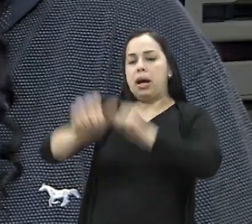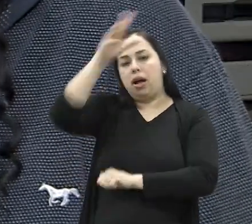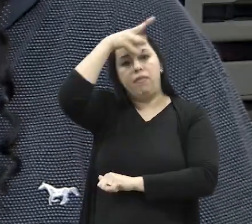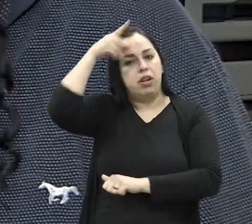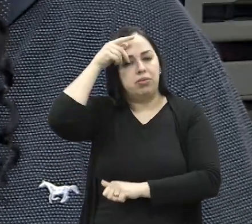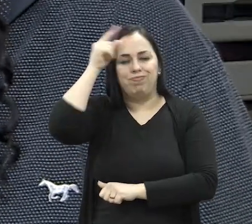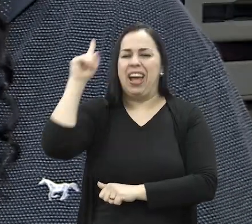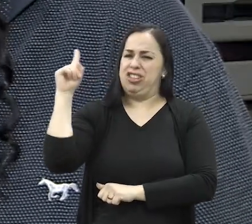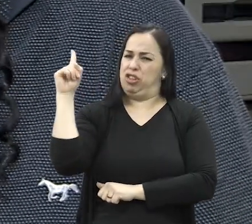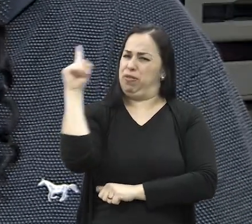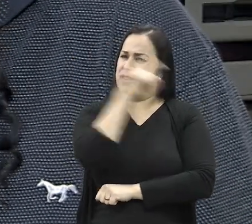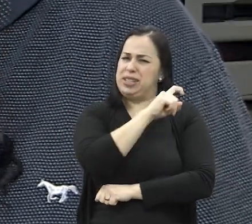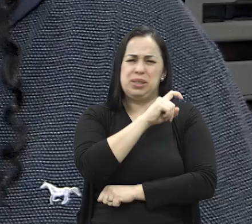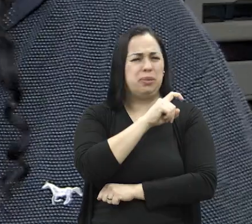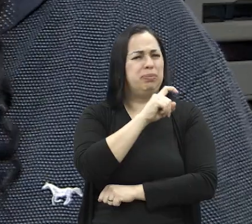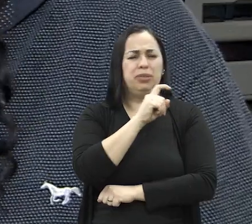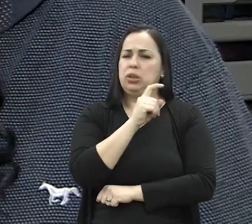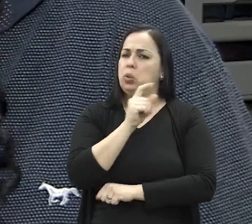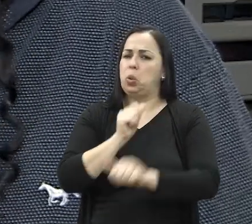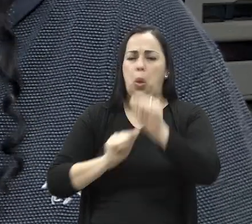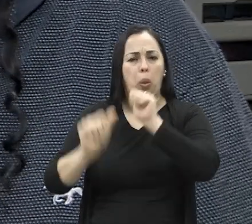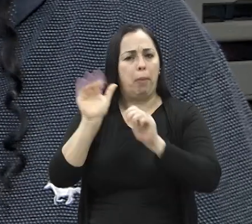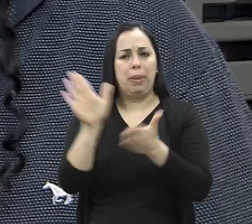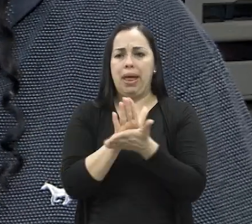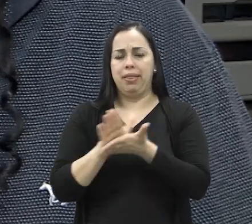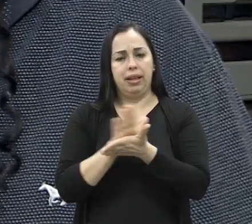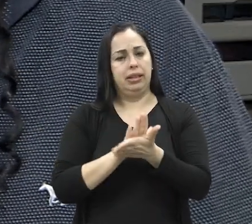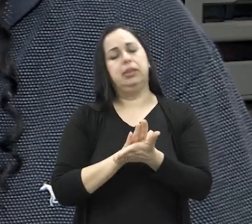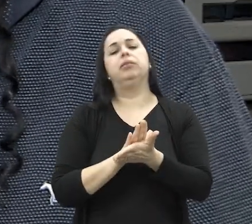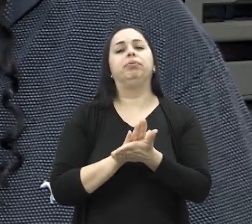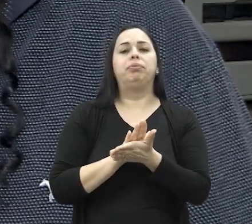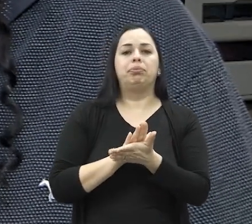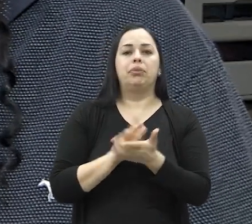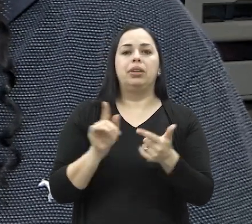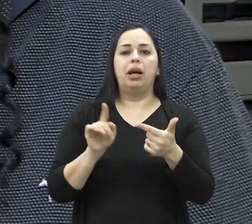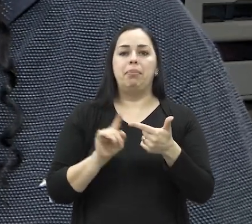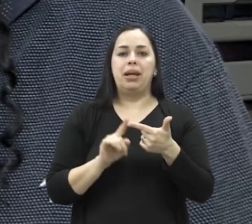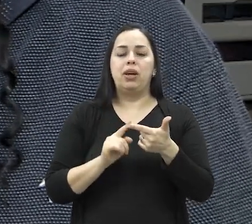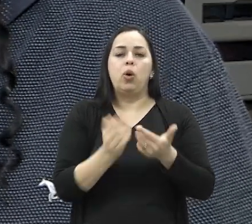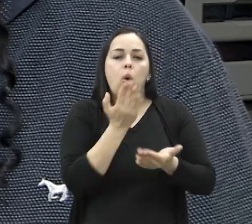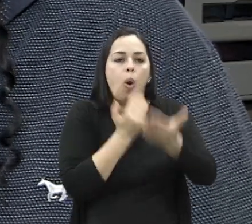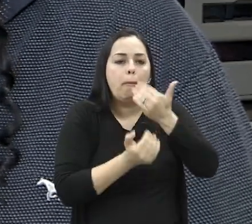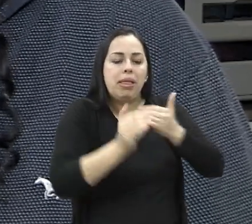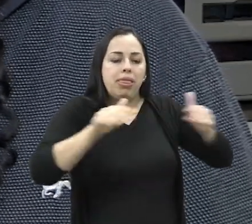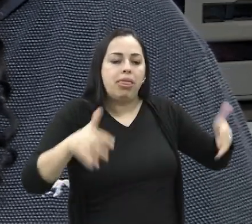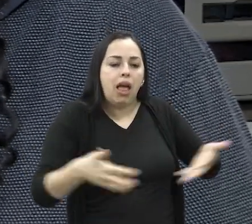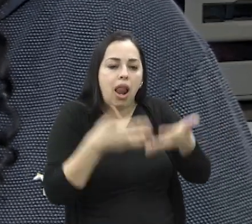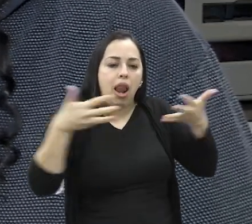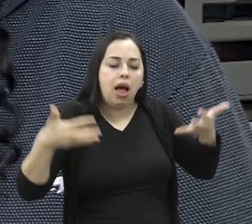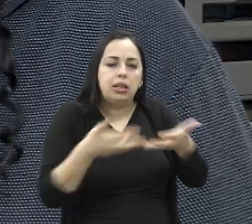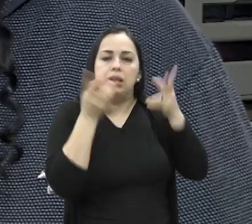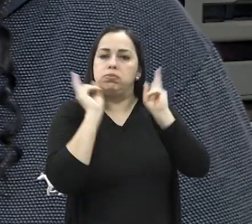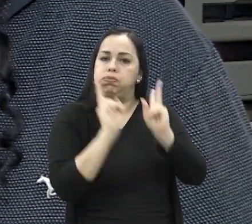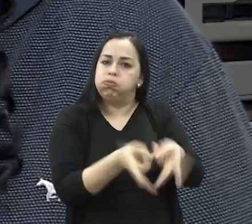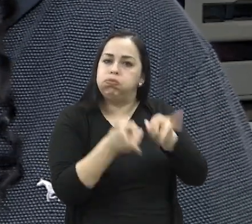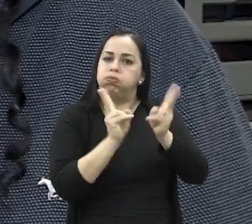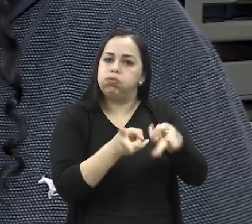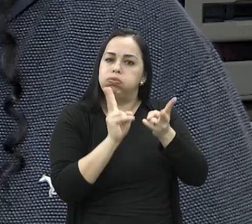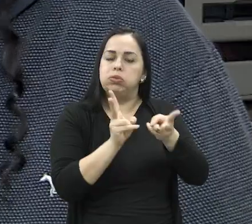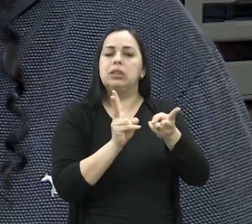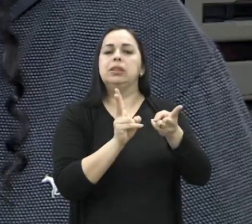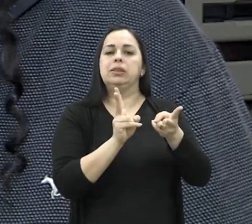refrigerante. É muito difícil, é muito difícil eu tomar refrigerante. Eu me forço a comer sempre